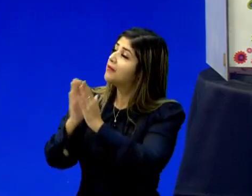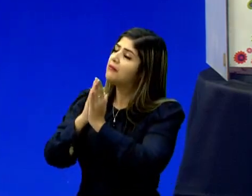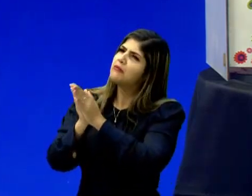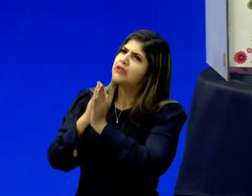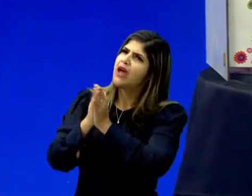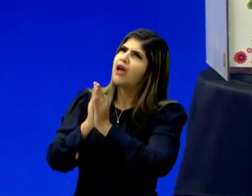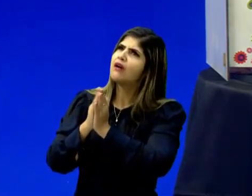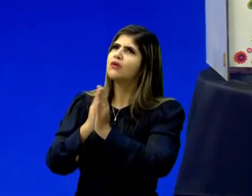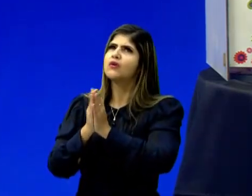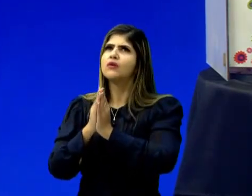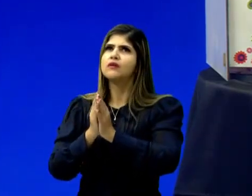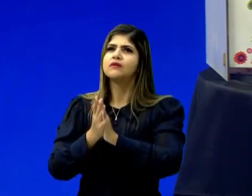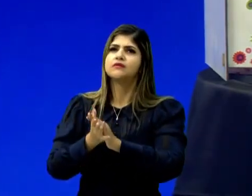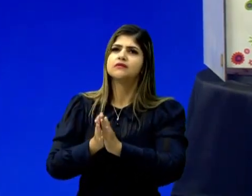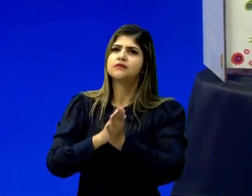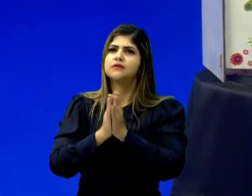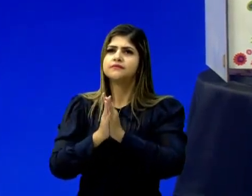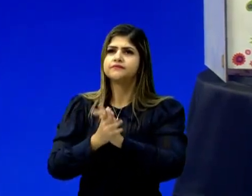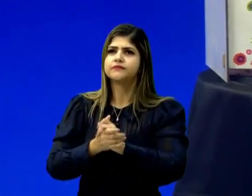está aqui, Boneco? Oi!